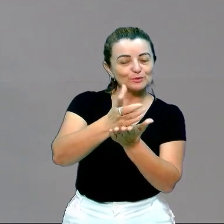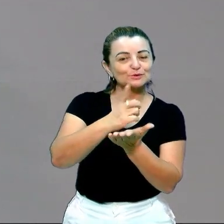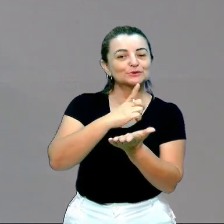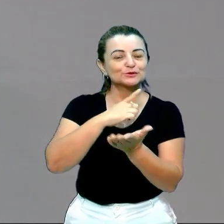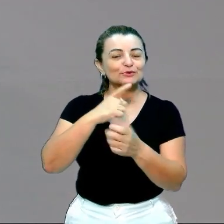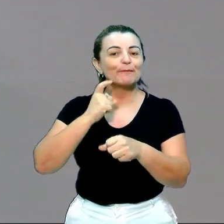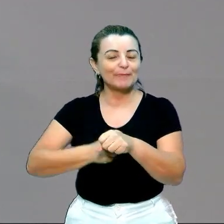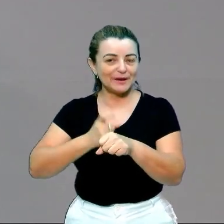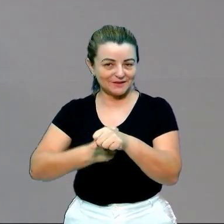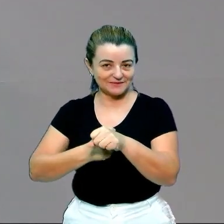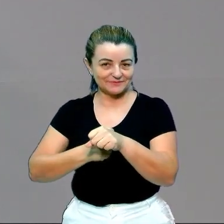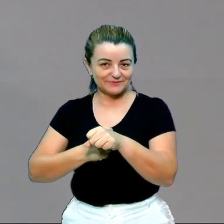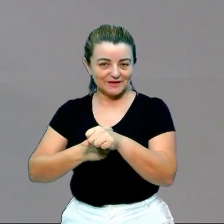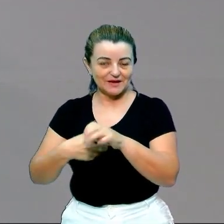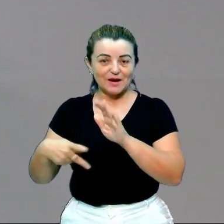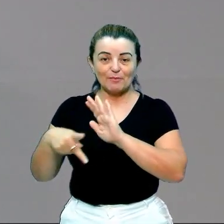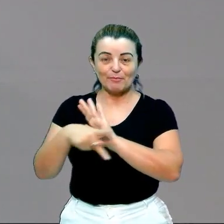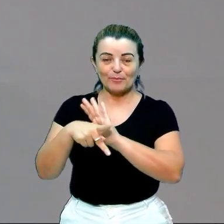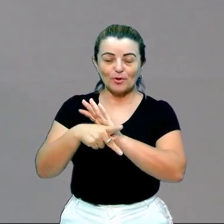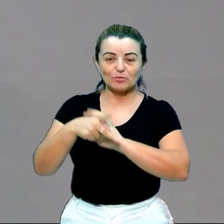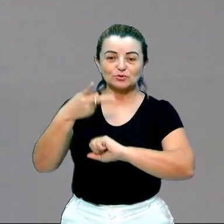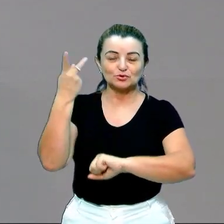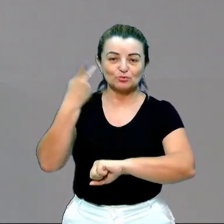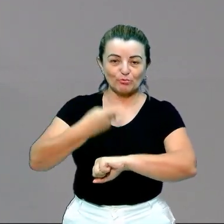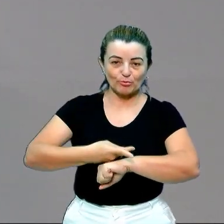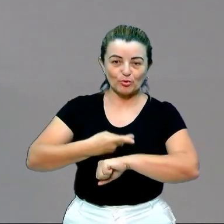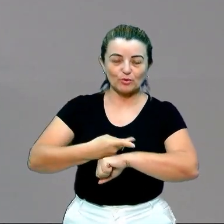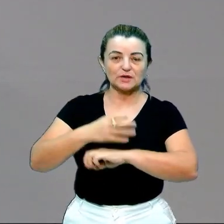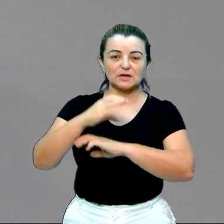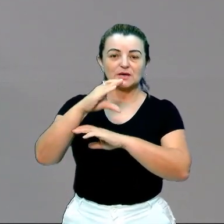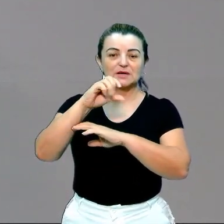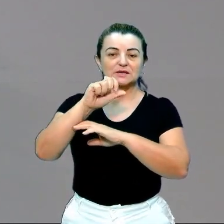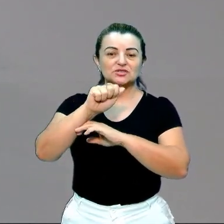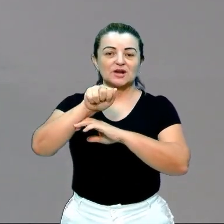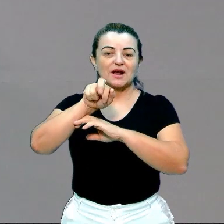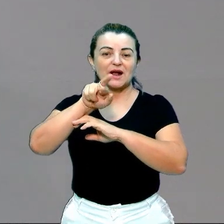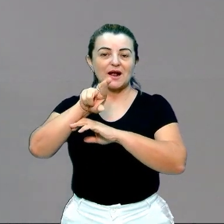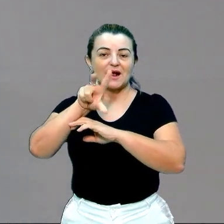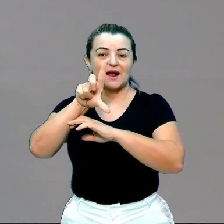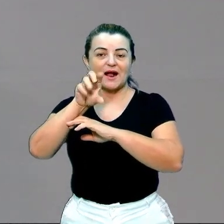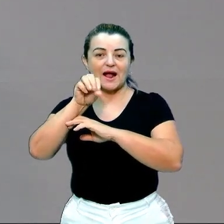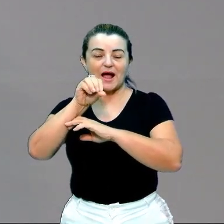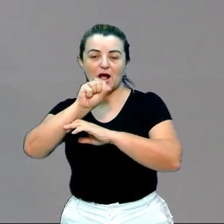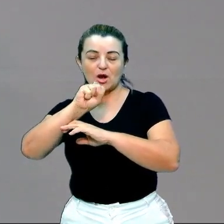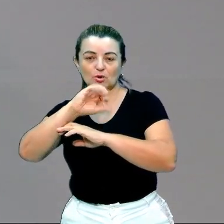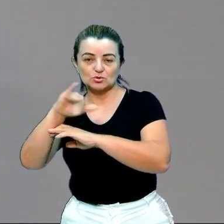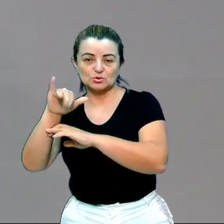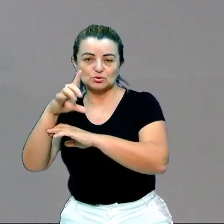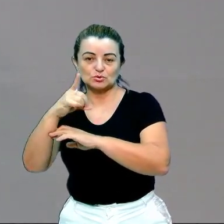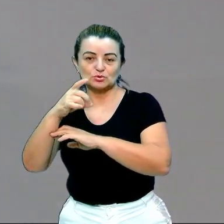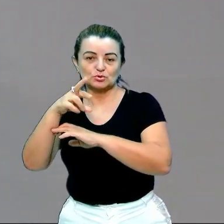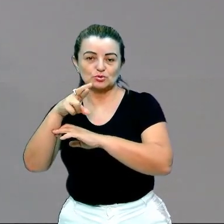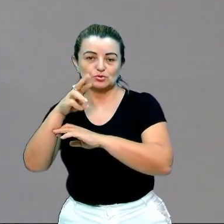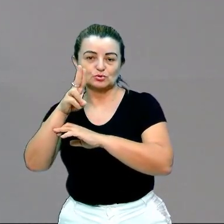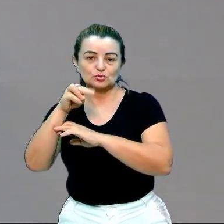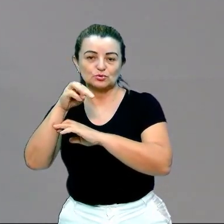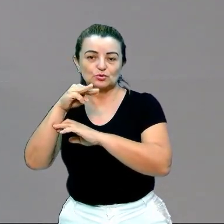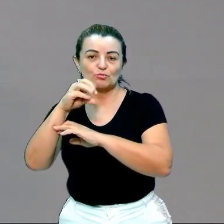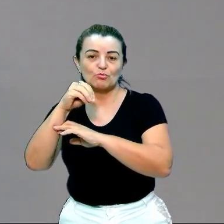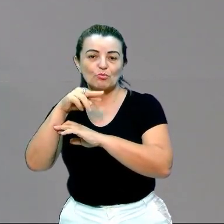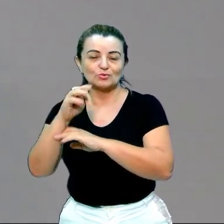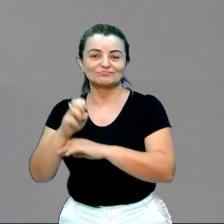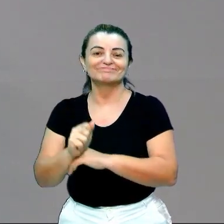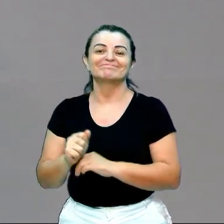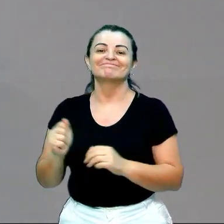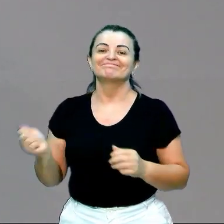um verso de um poema de Carlos Drummond de Andrade. E aí, assim, casou perfeitamente. Mil pontos, né